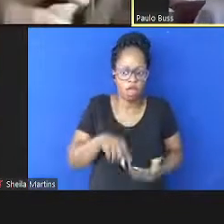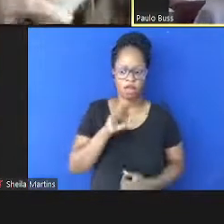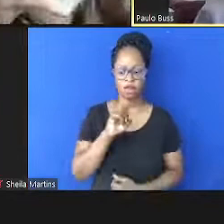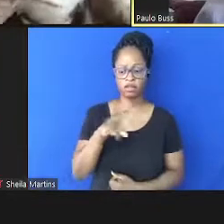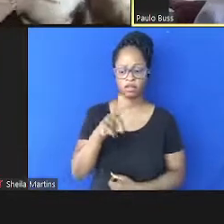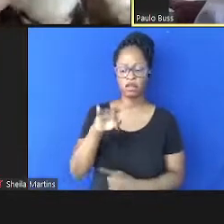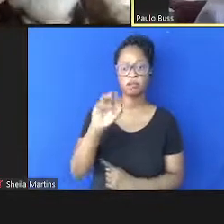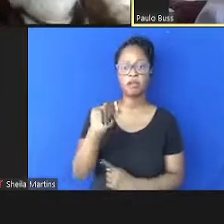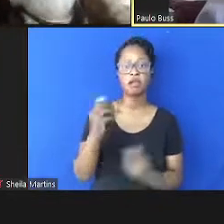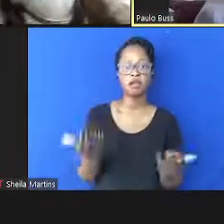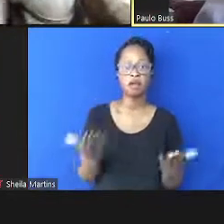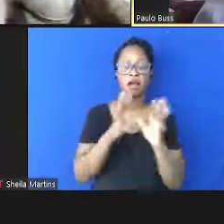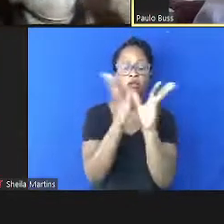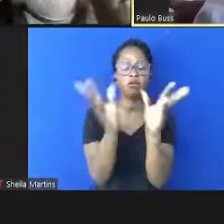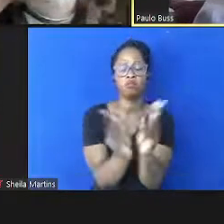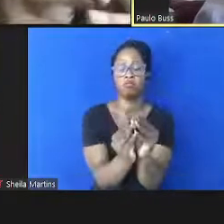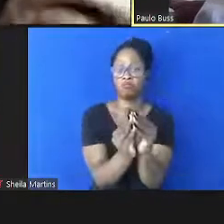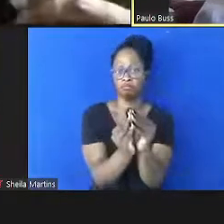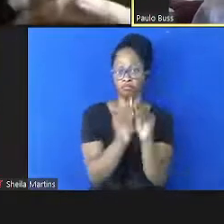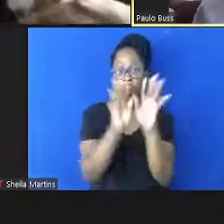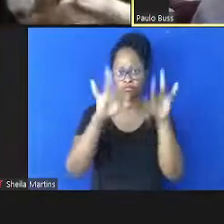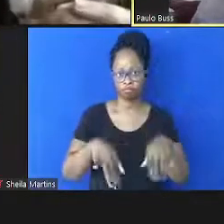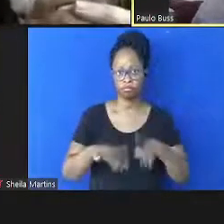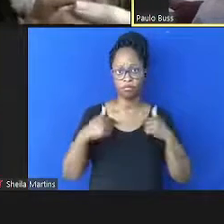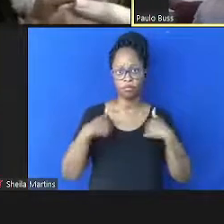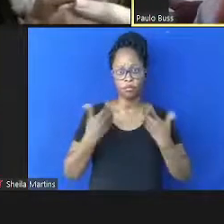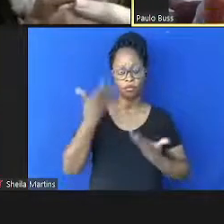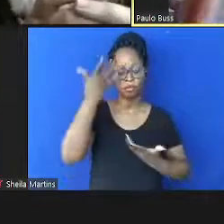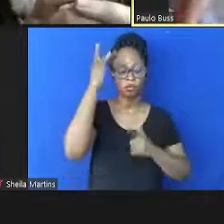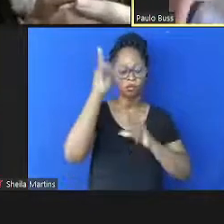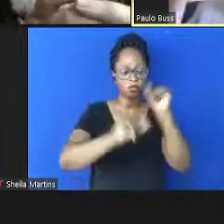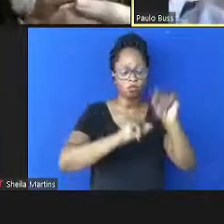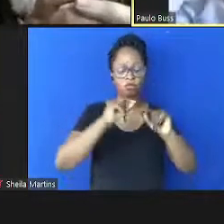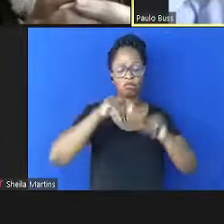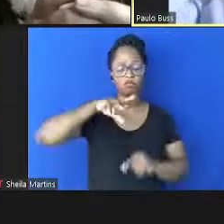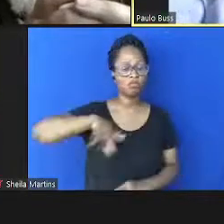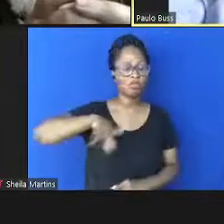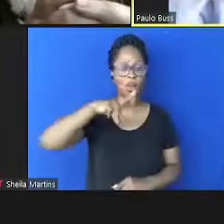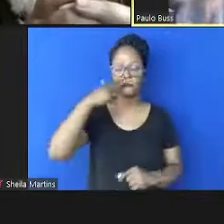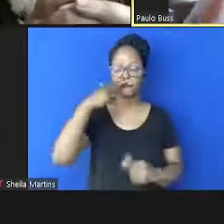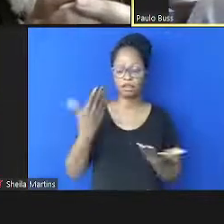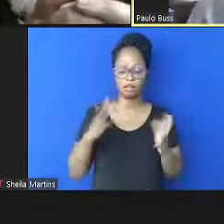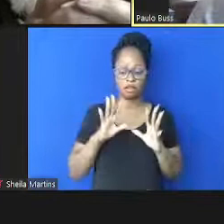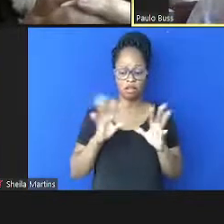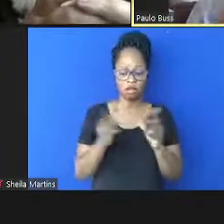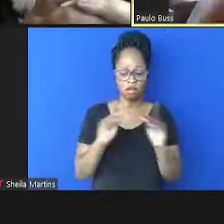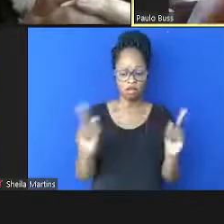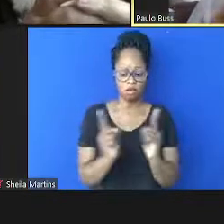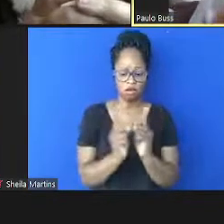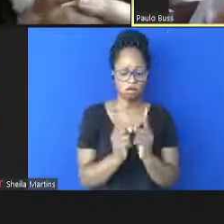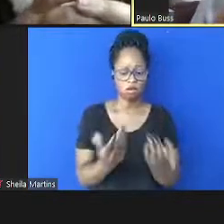apenas para finalizar, eu acho que a coisa, portanto, não se reduz à questão